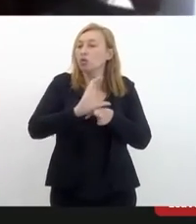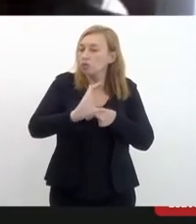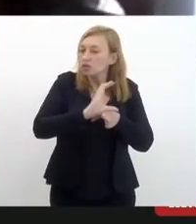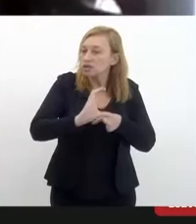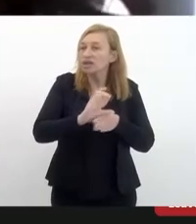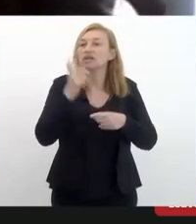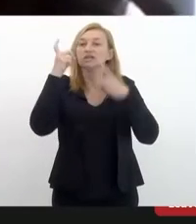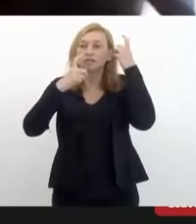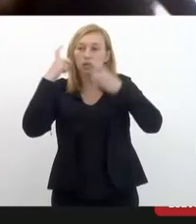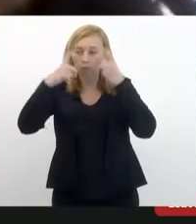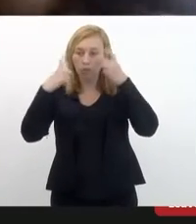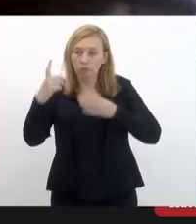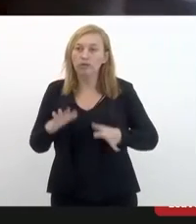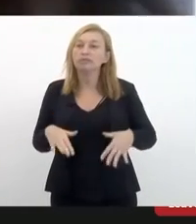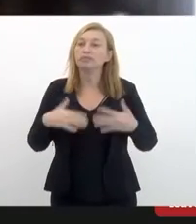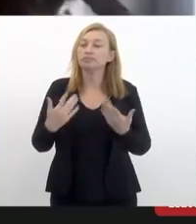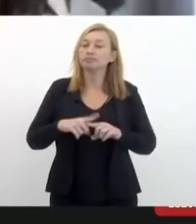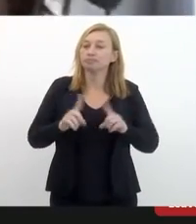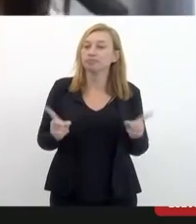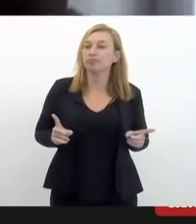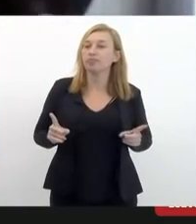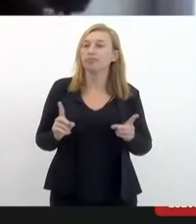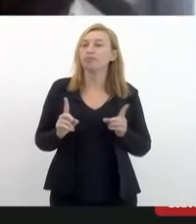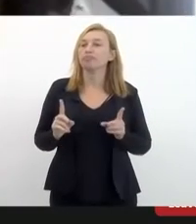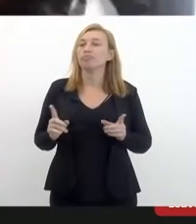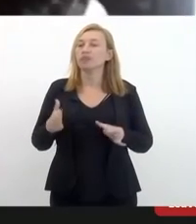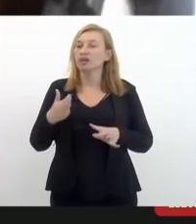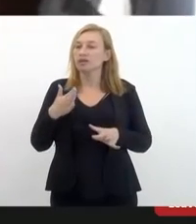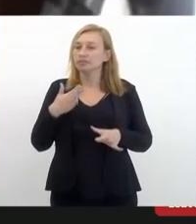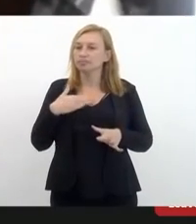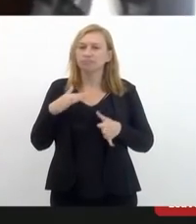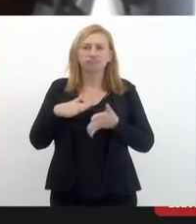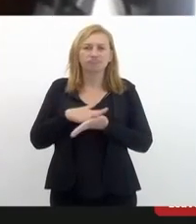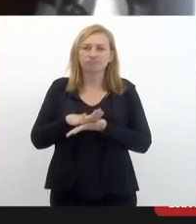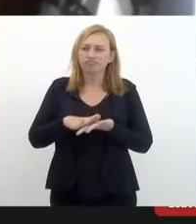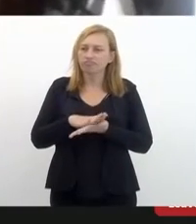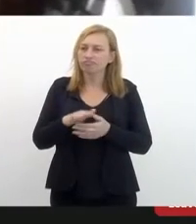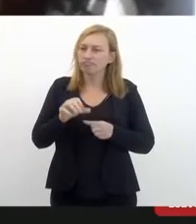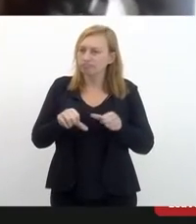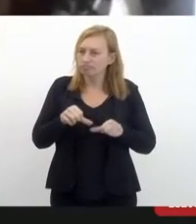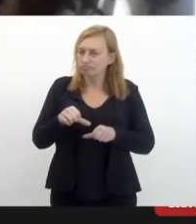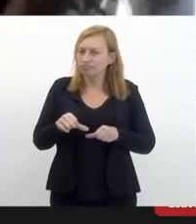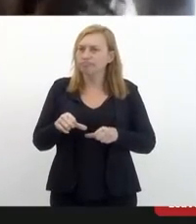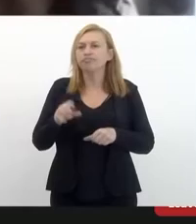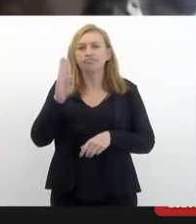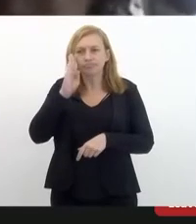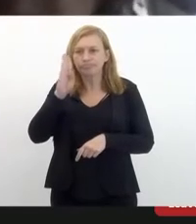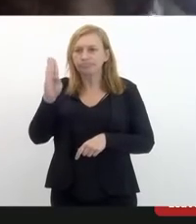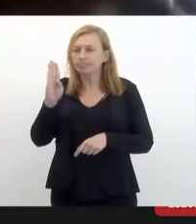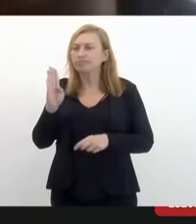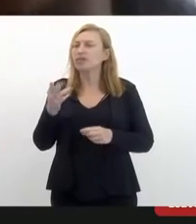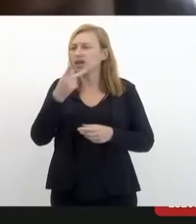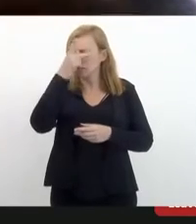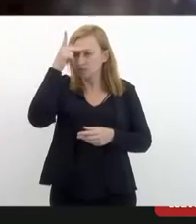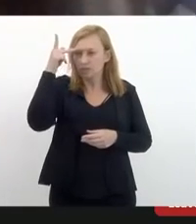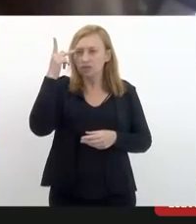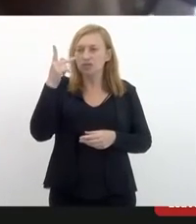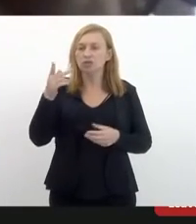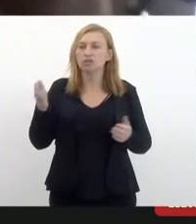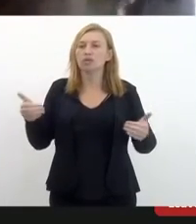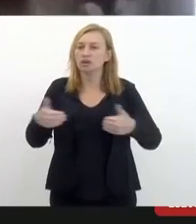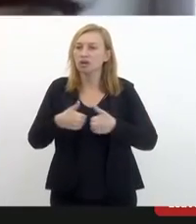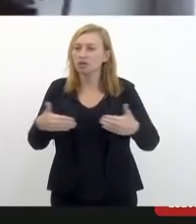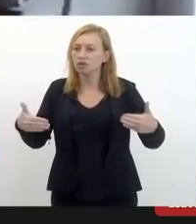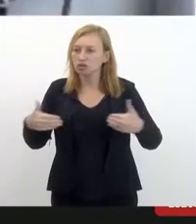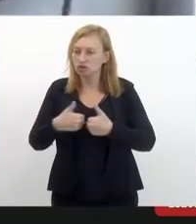se preocupa. Mas, quanto à lei, nada ocorre, principalmente a essas pessoas autísticas,